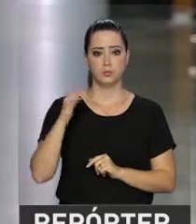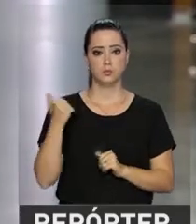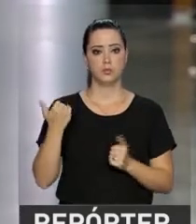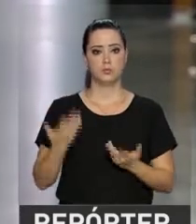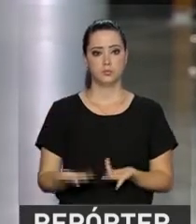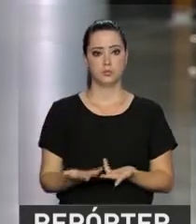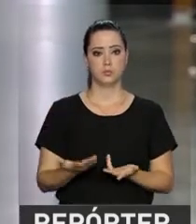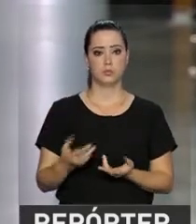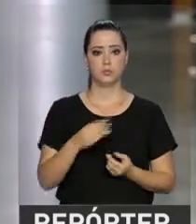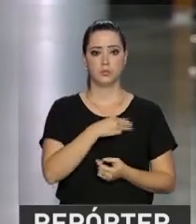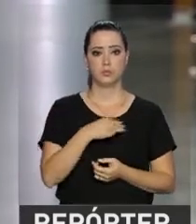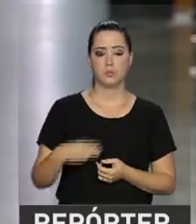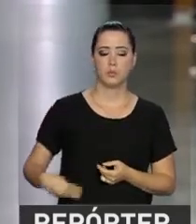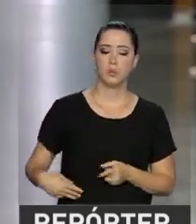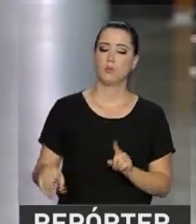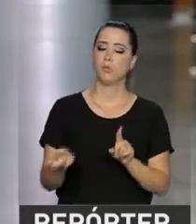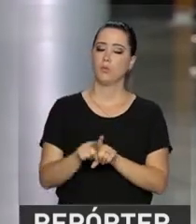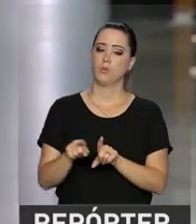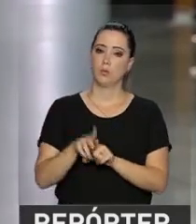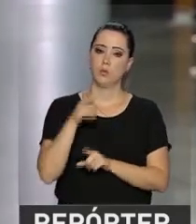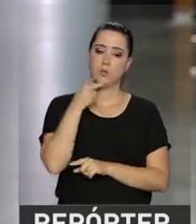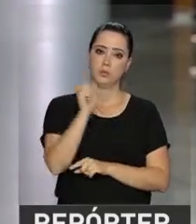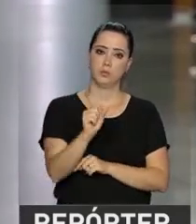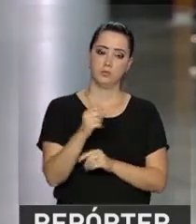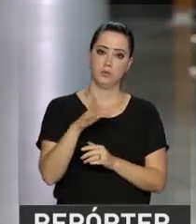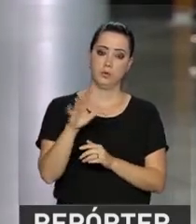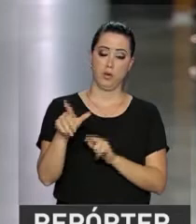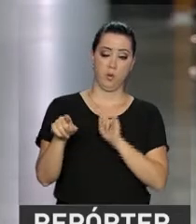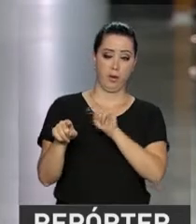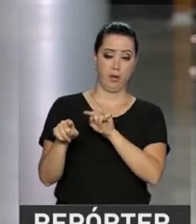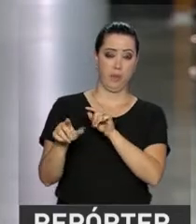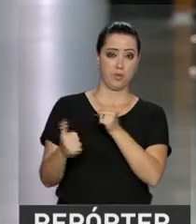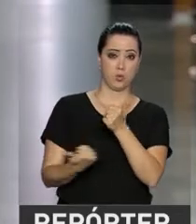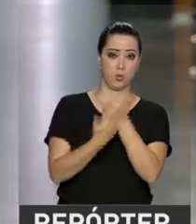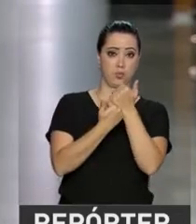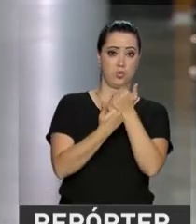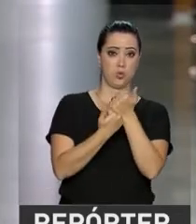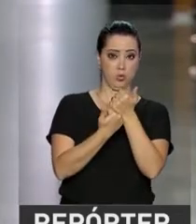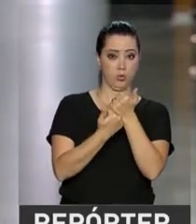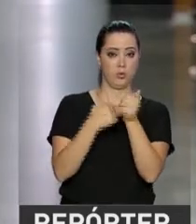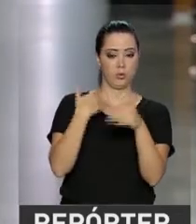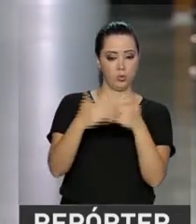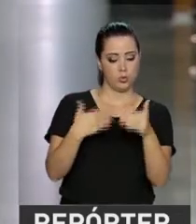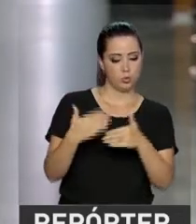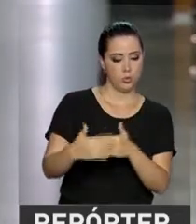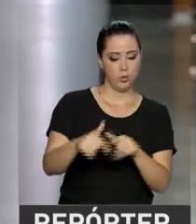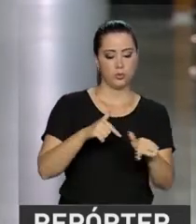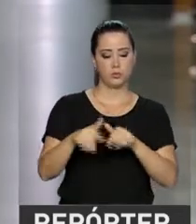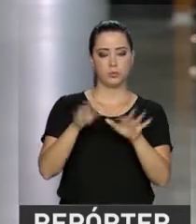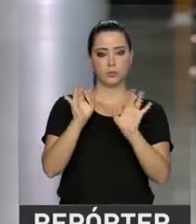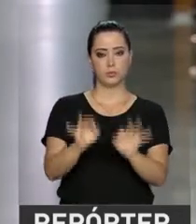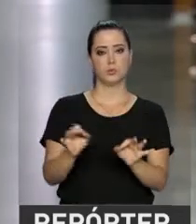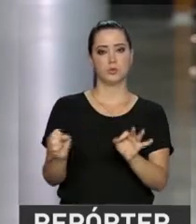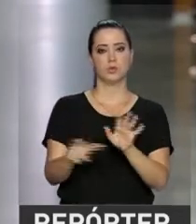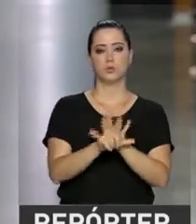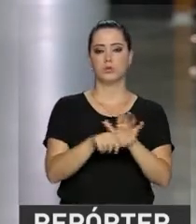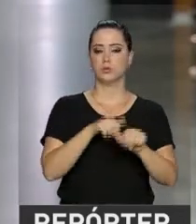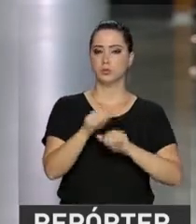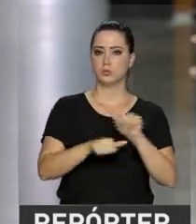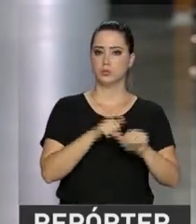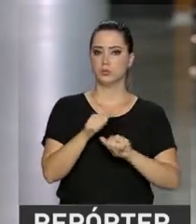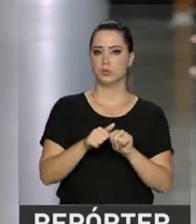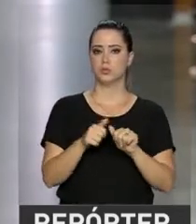O ministro Meirelles disse ainda que o seu sucessor deve dar continuidade a esse trabalho de reformas e